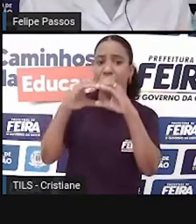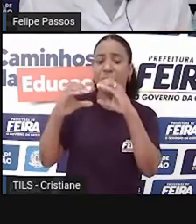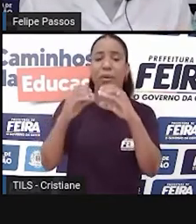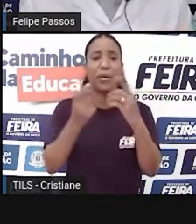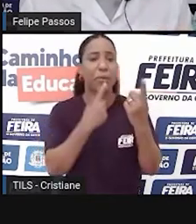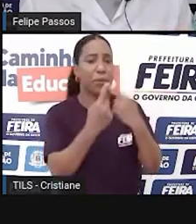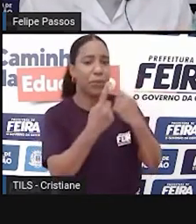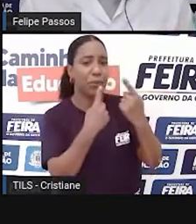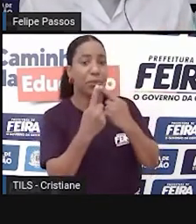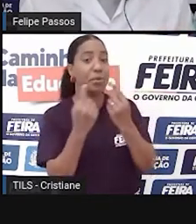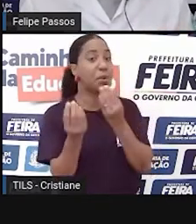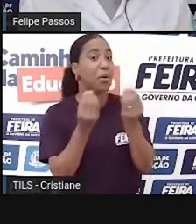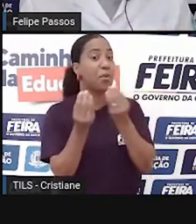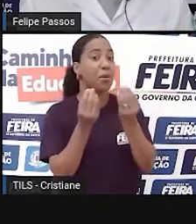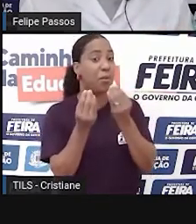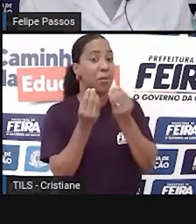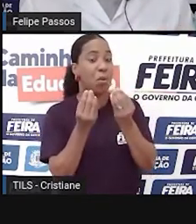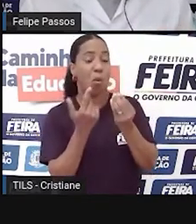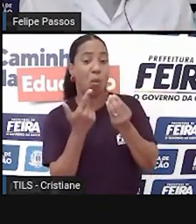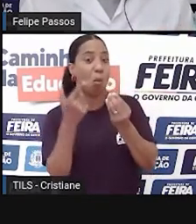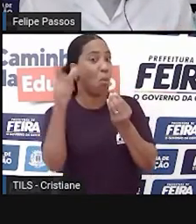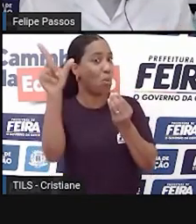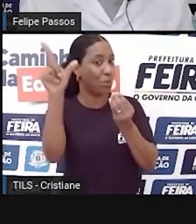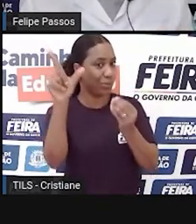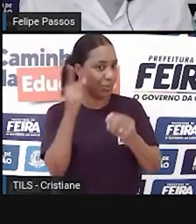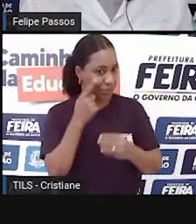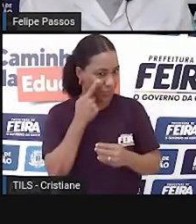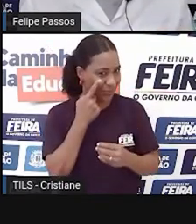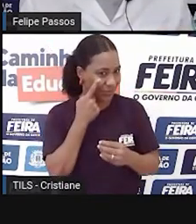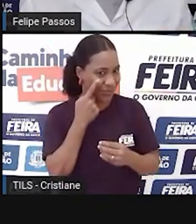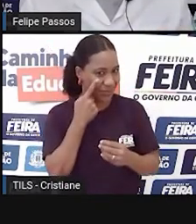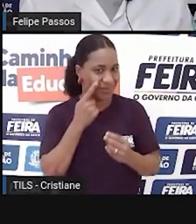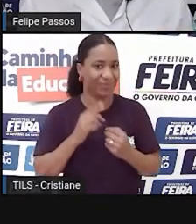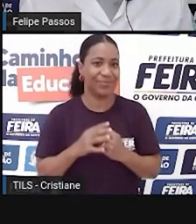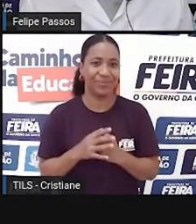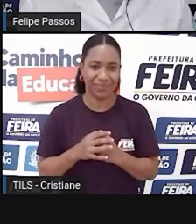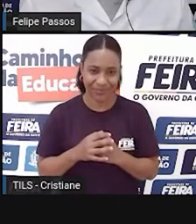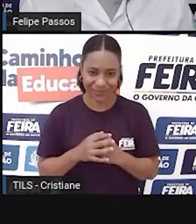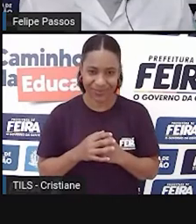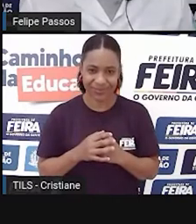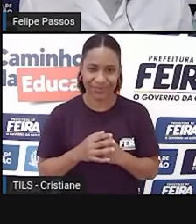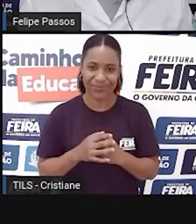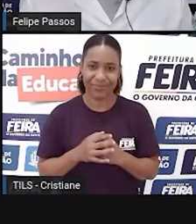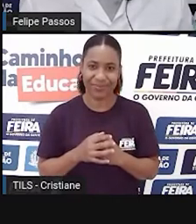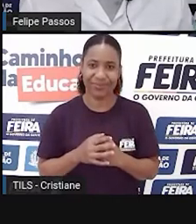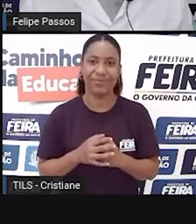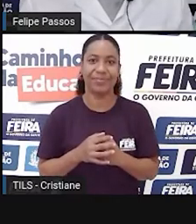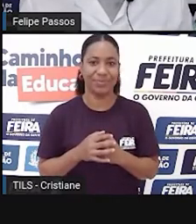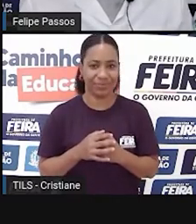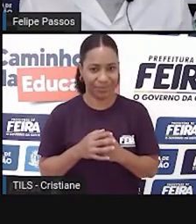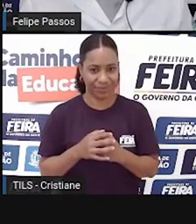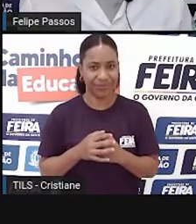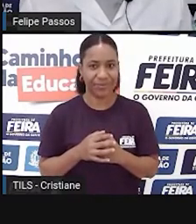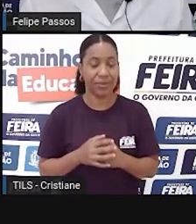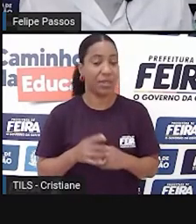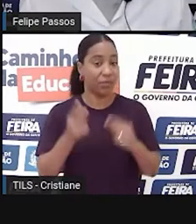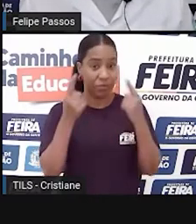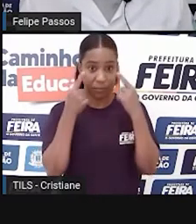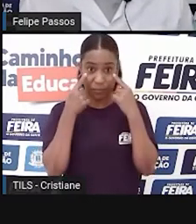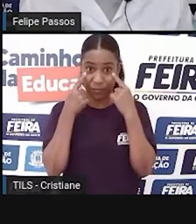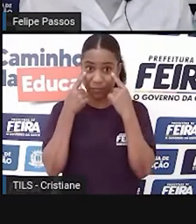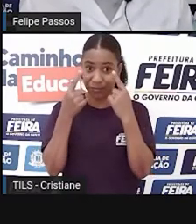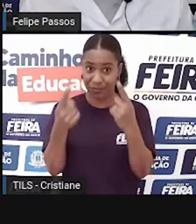para emitir uma informação. Quais seriam essas formas de comunicação? A principal era a observação.